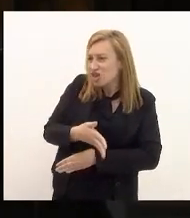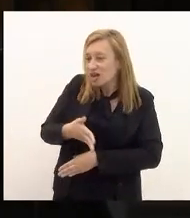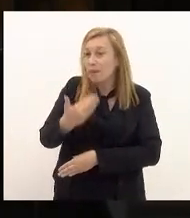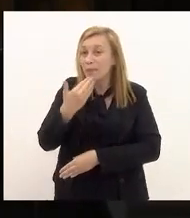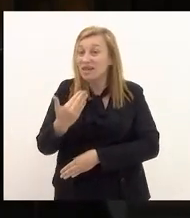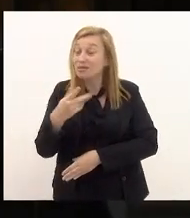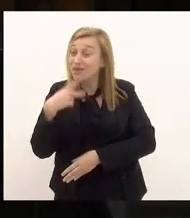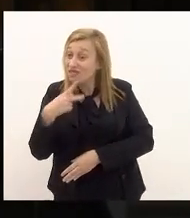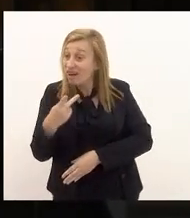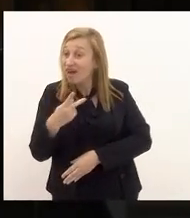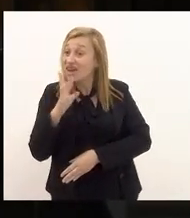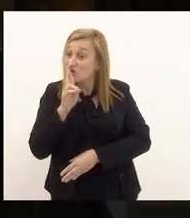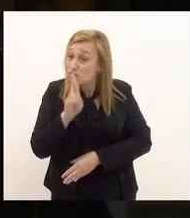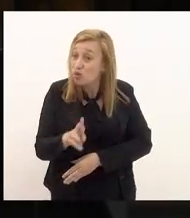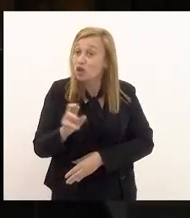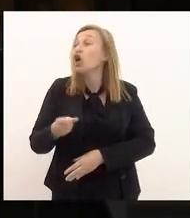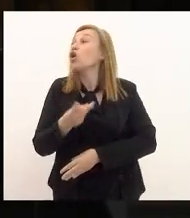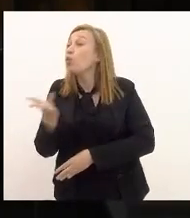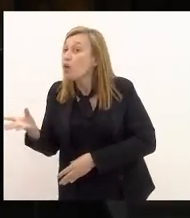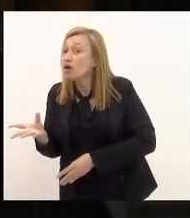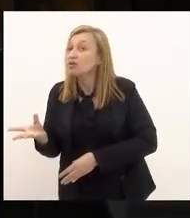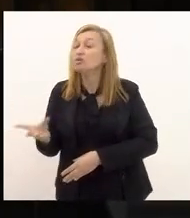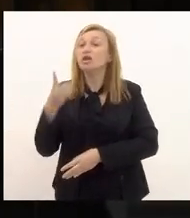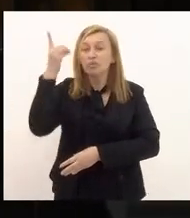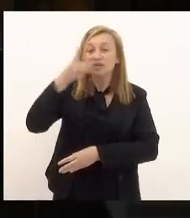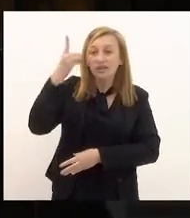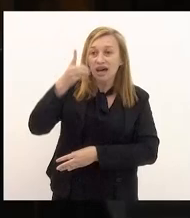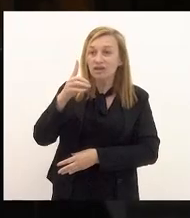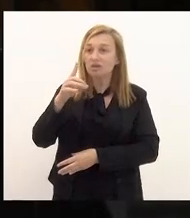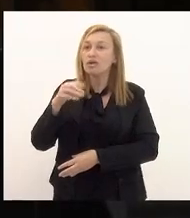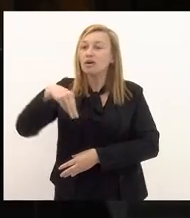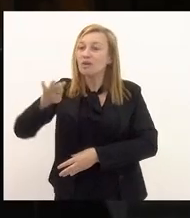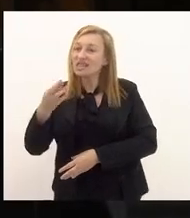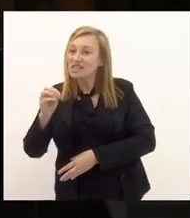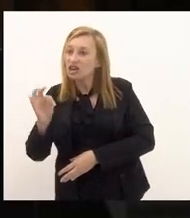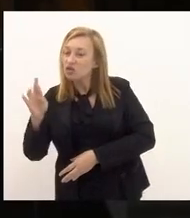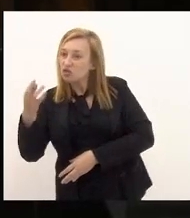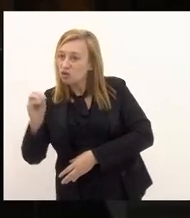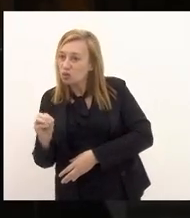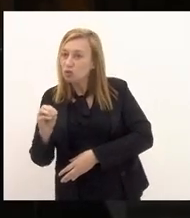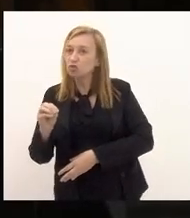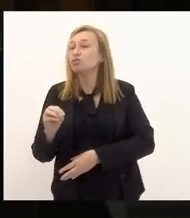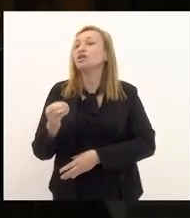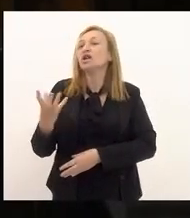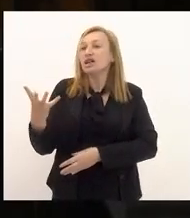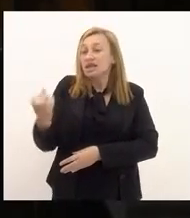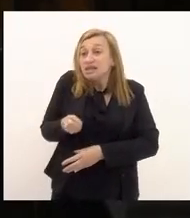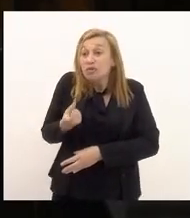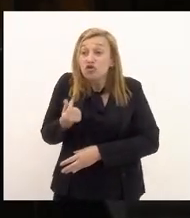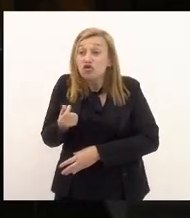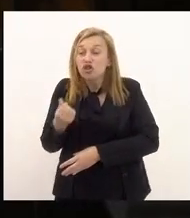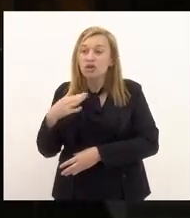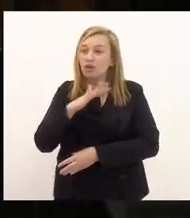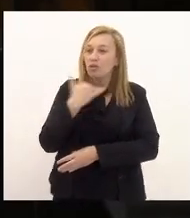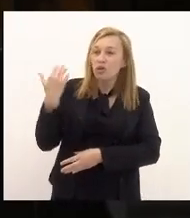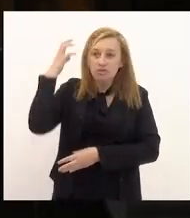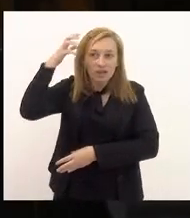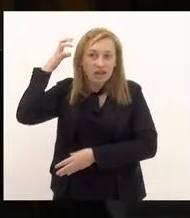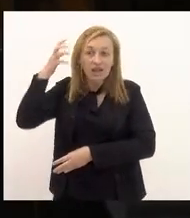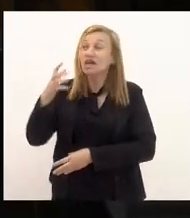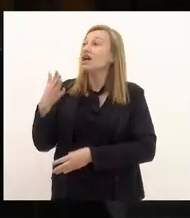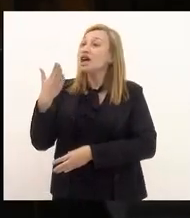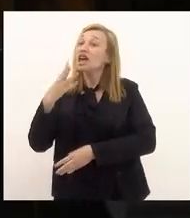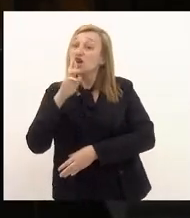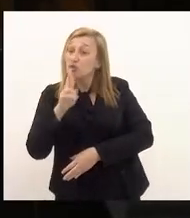palavra e responda quanto a família do deputado Marcelo Freixo lucrou com a morte de Marielle responda se a senhora levou um